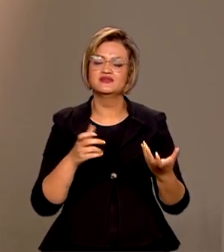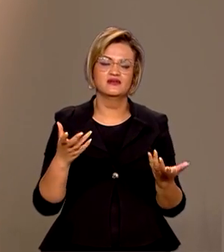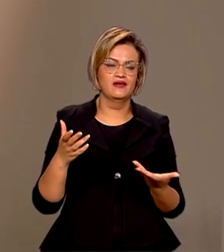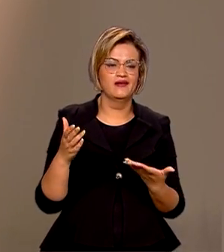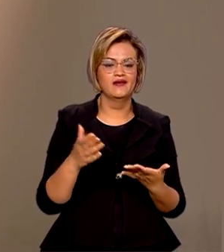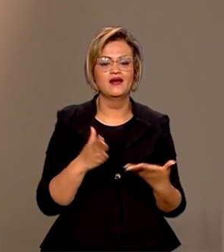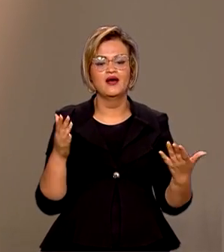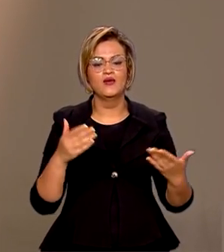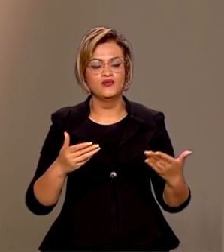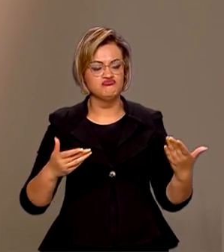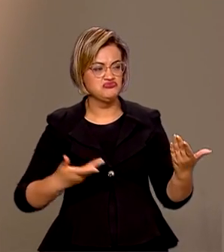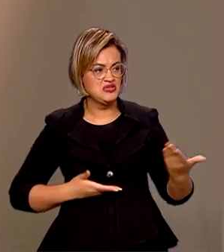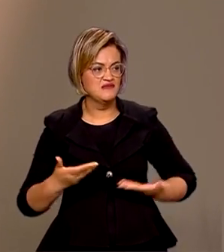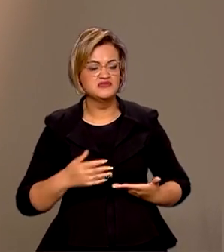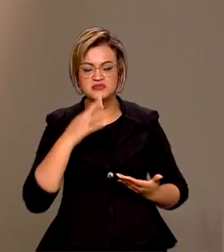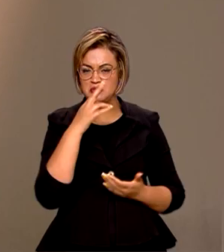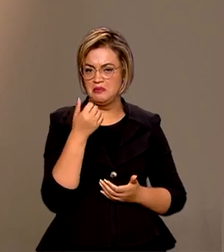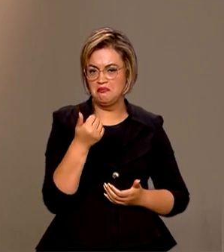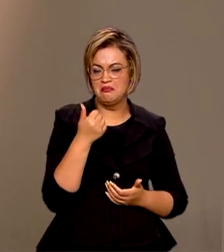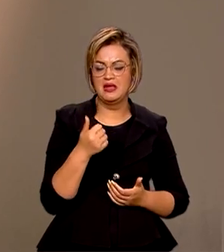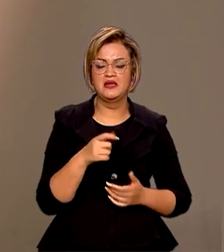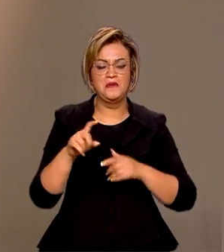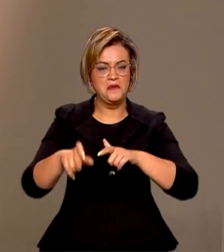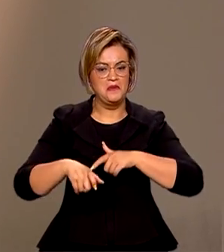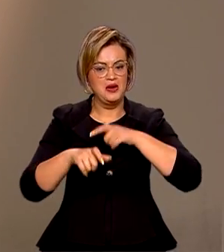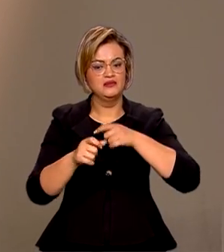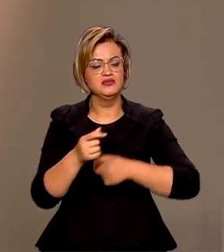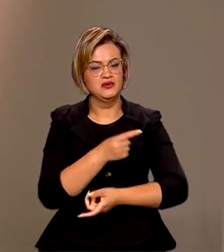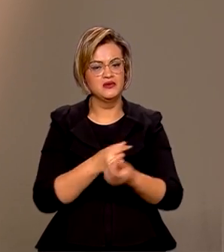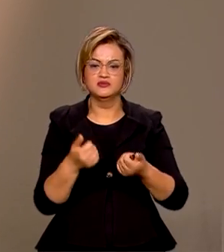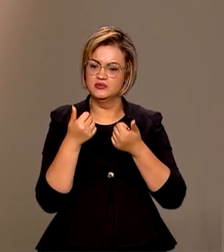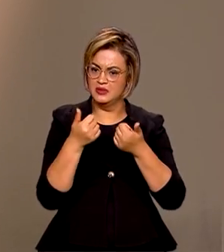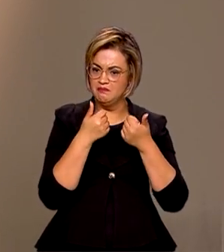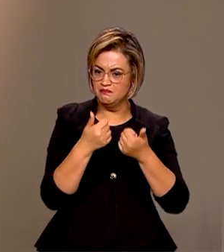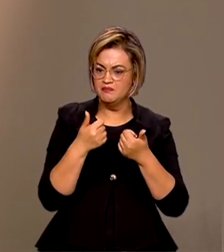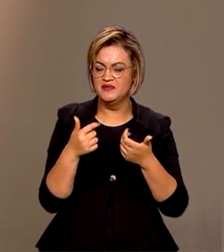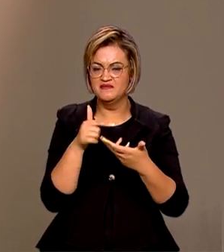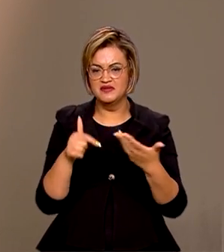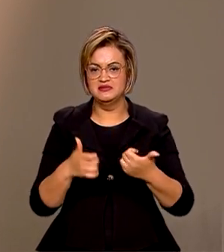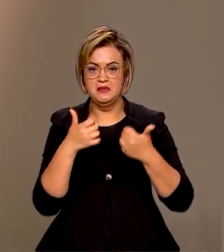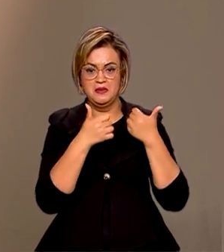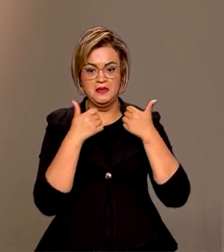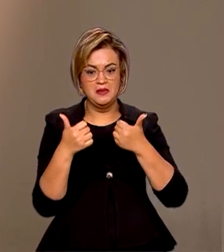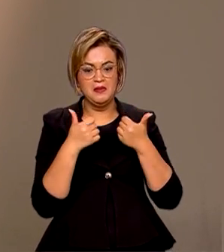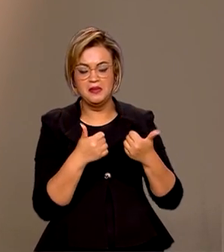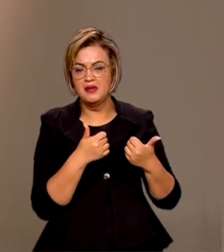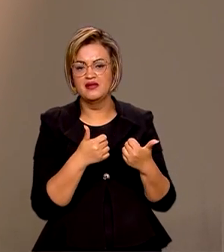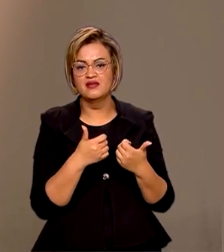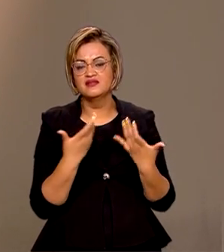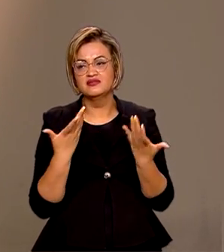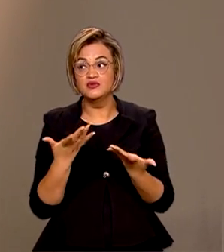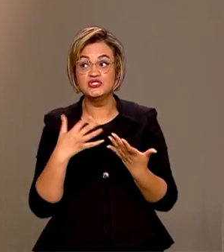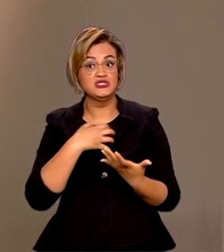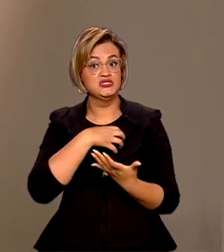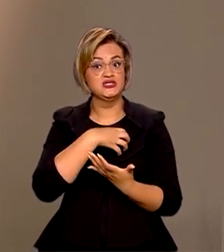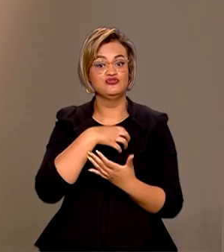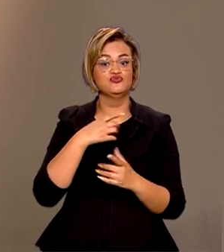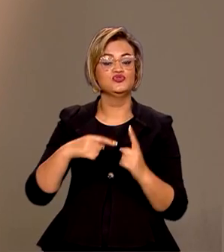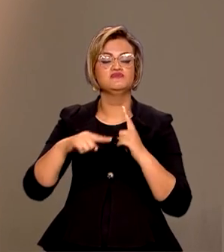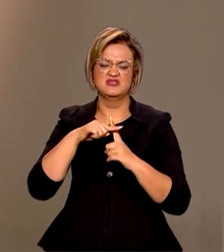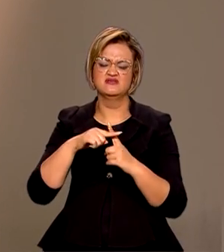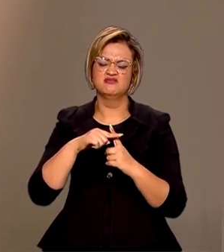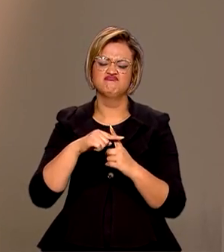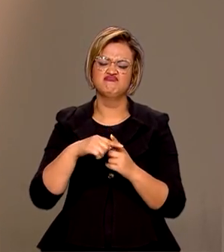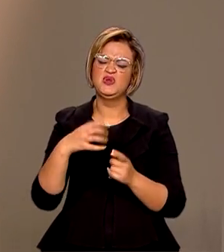serviço está respondendo bem, o agronegócio sendo um sucesso, né? Então, assim, obviamente a gente fica otimista. Eu sou um